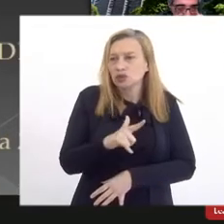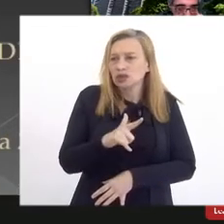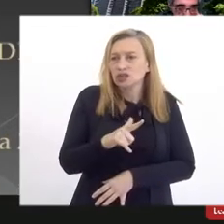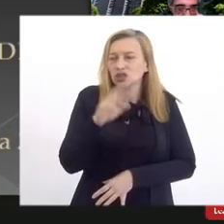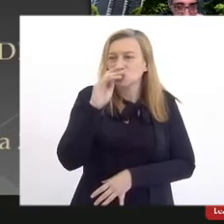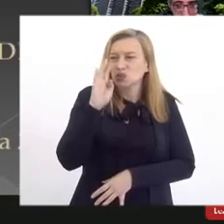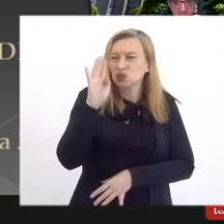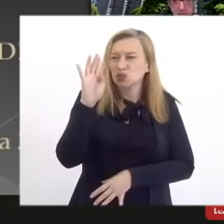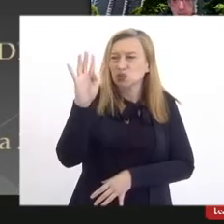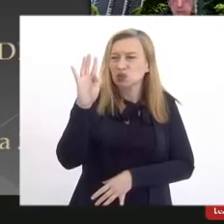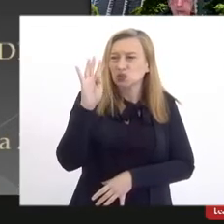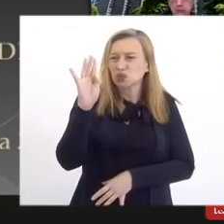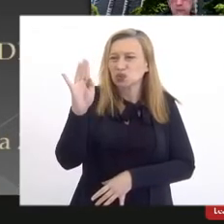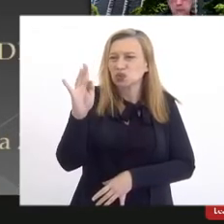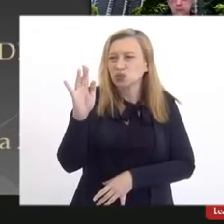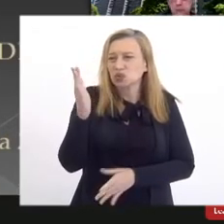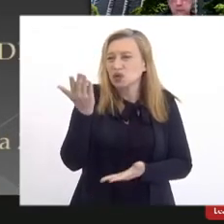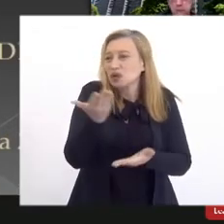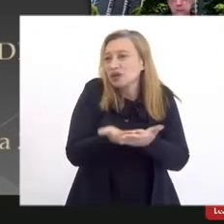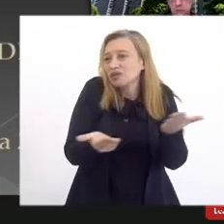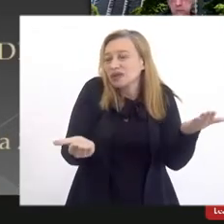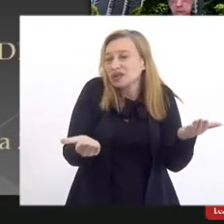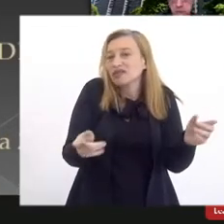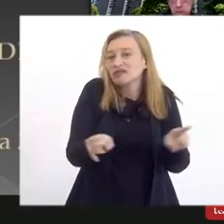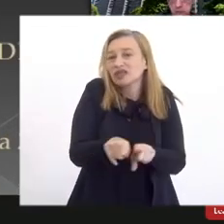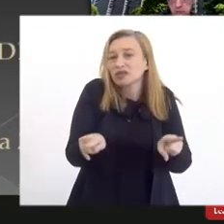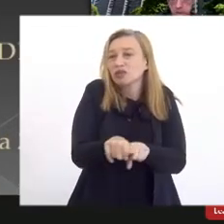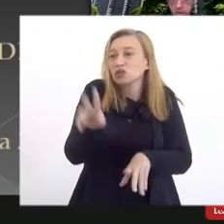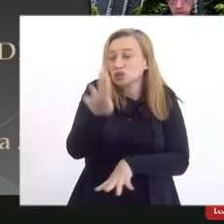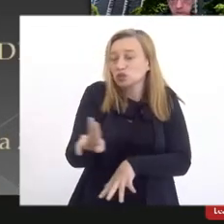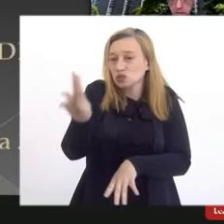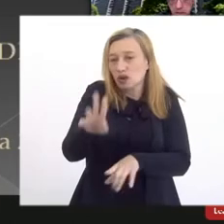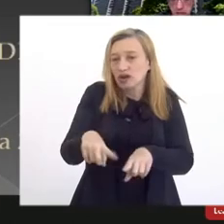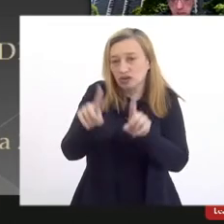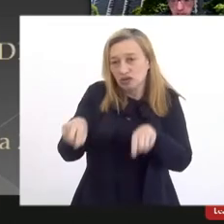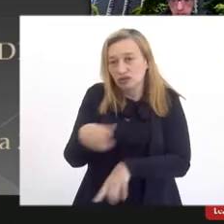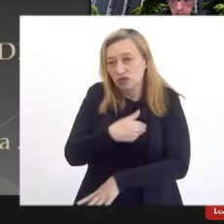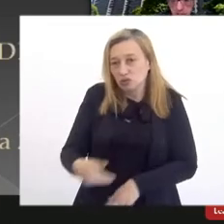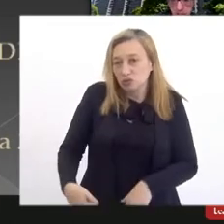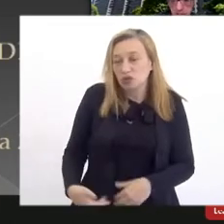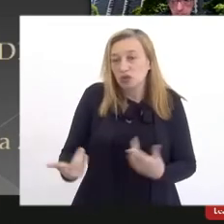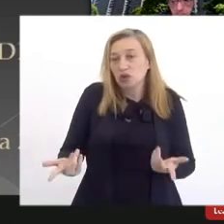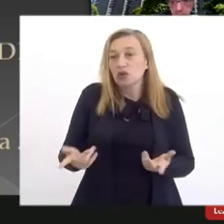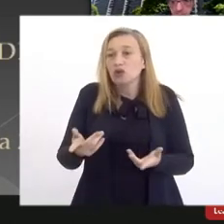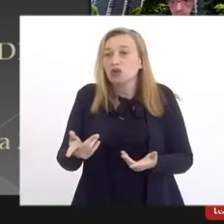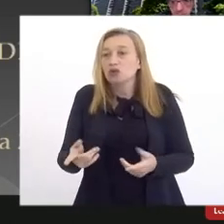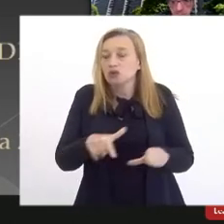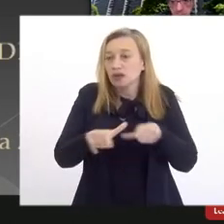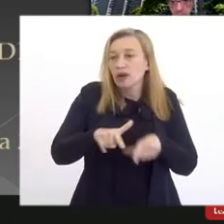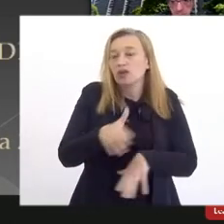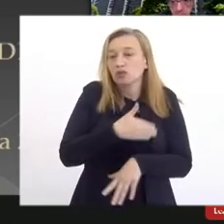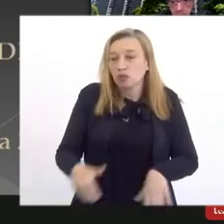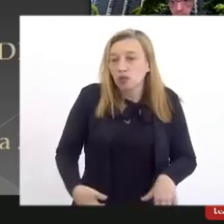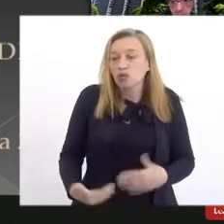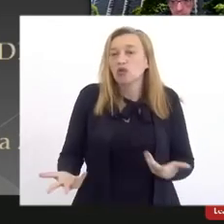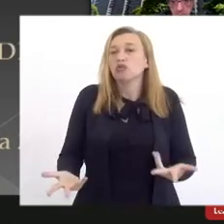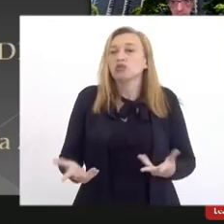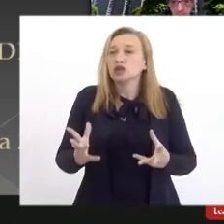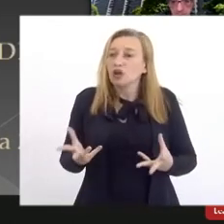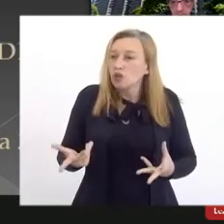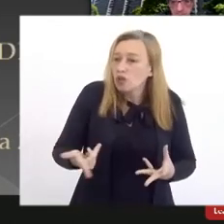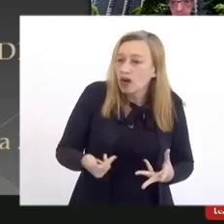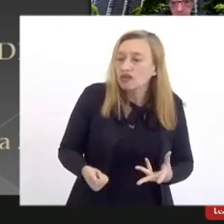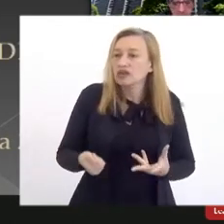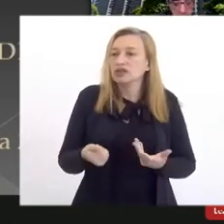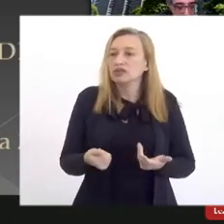profissionais, inclusive dos usuários do nosso serviço público, que se dedicaram na própria qualificação